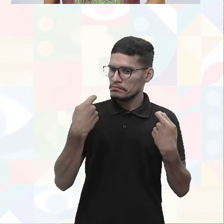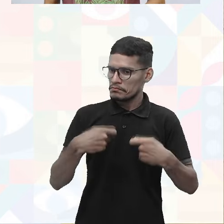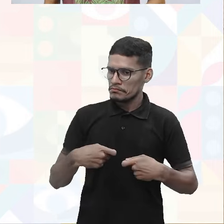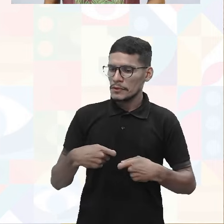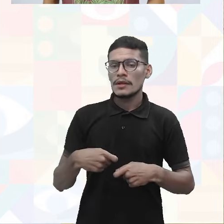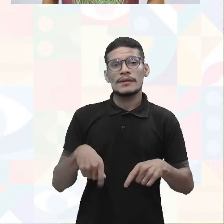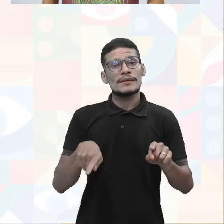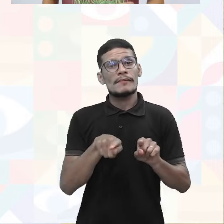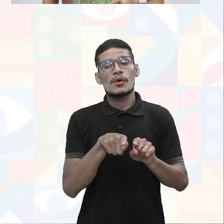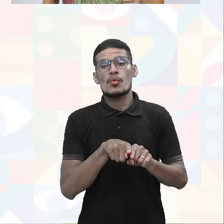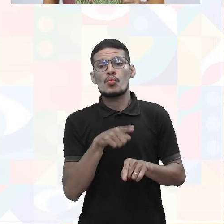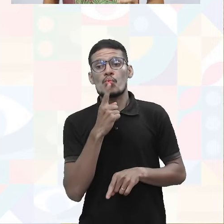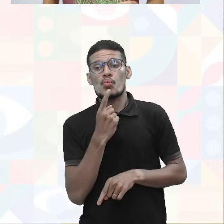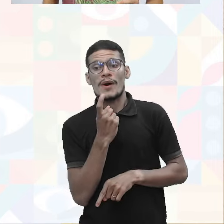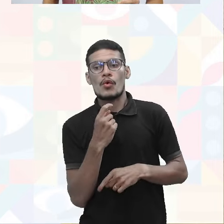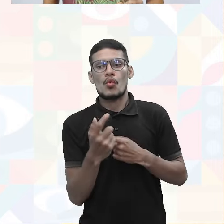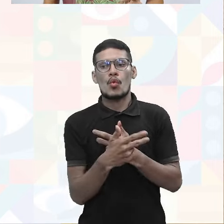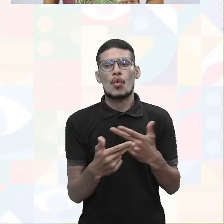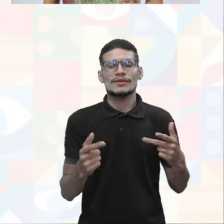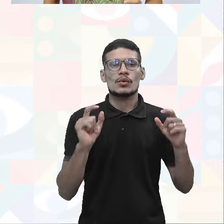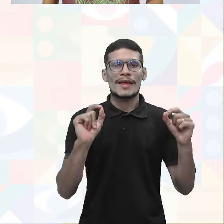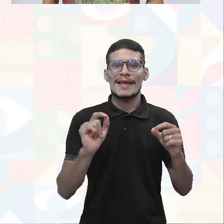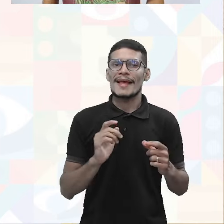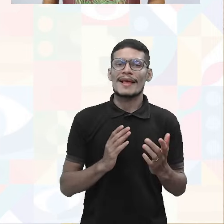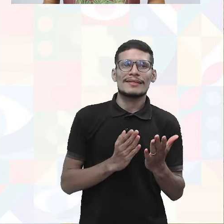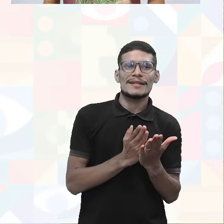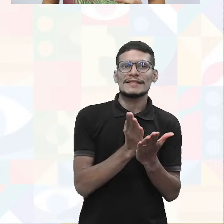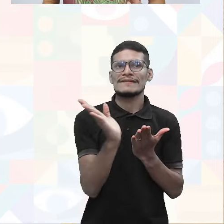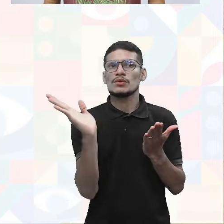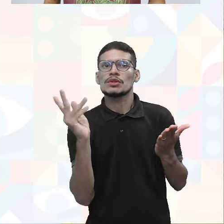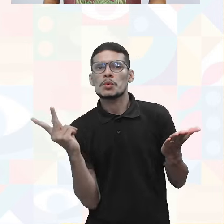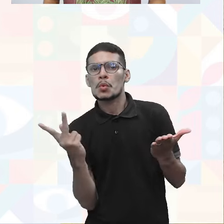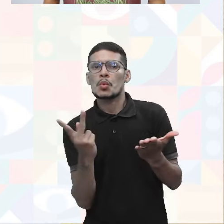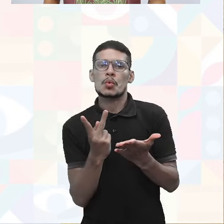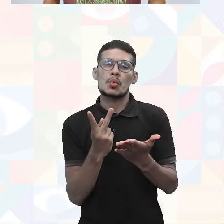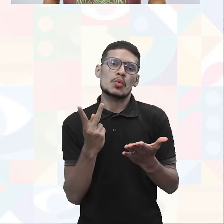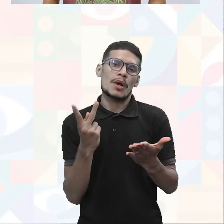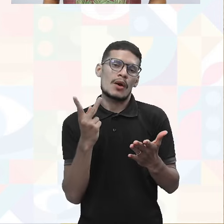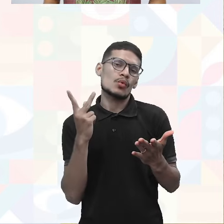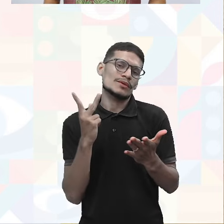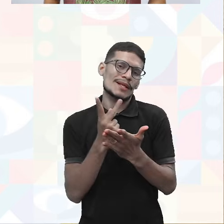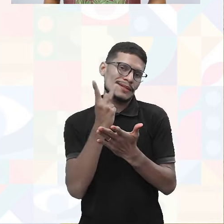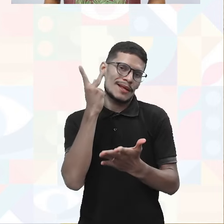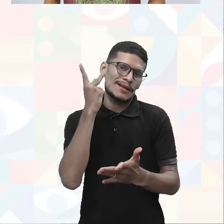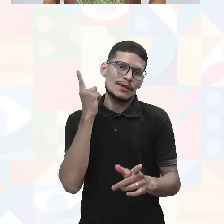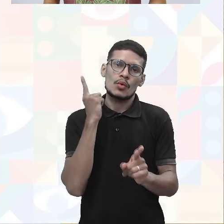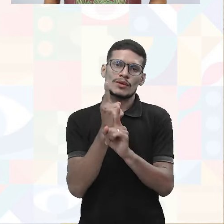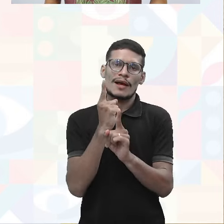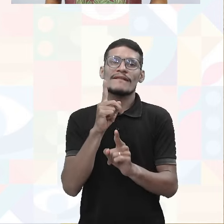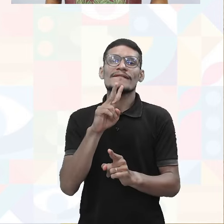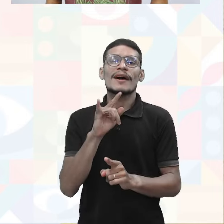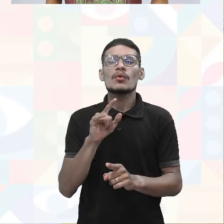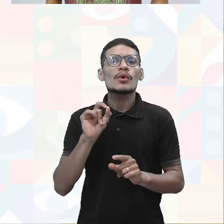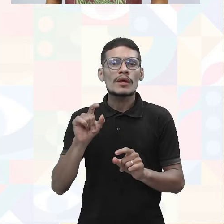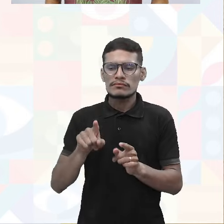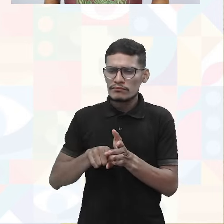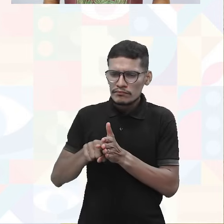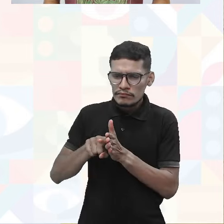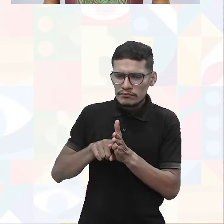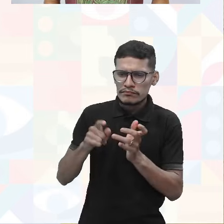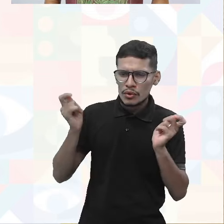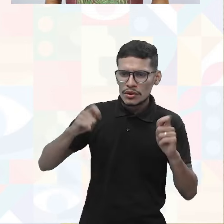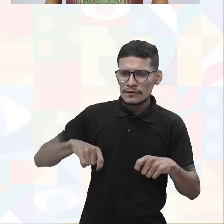destacar sempre é o quê? Que para cada desvio que for encontrado, no caso dessa técnica, vão ser investigados o quê? Possíveis causas